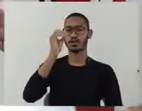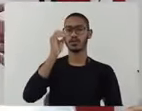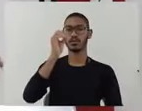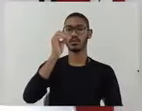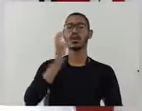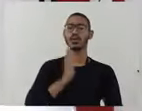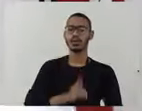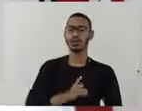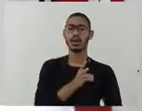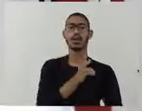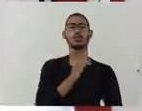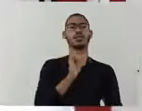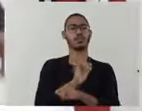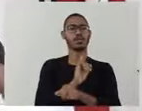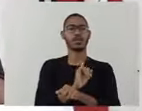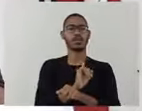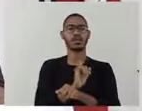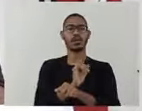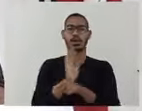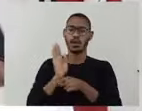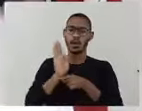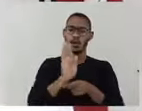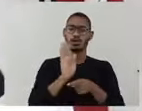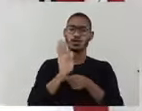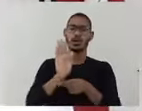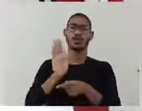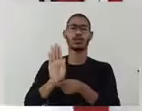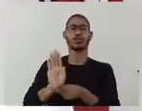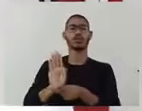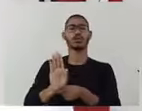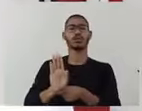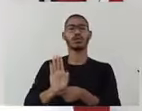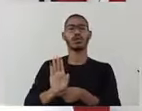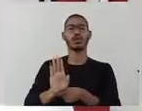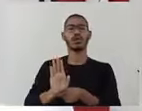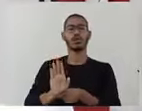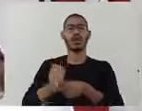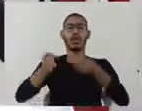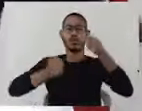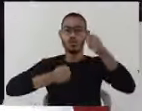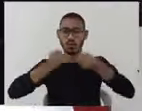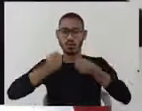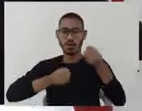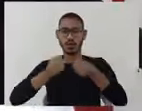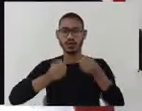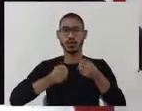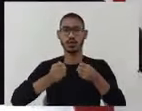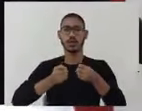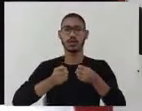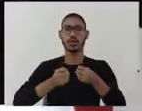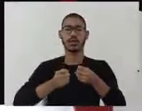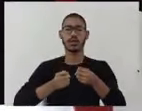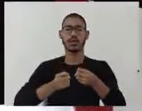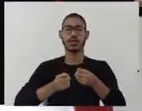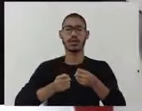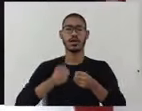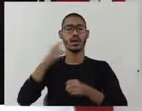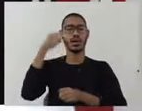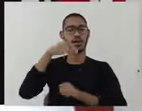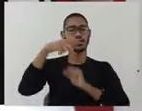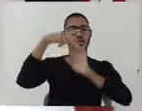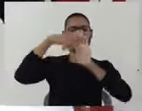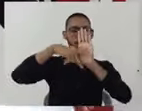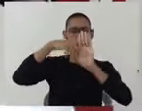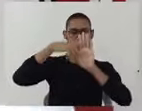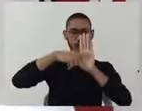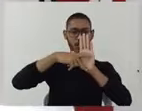ajudando, está auxiliando. A fundação está aí. E também salientar os motoristas aí que essa indicação do projeto